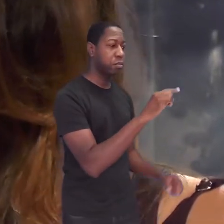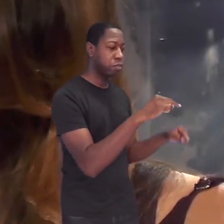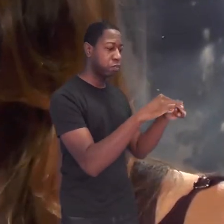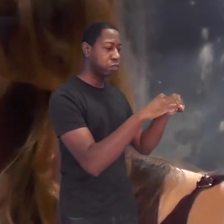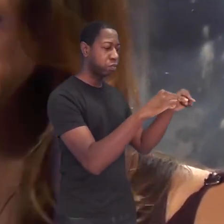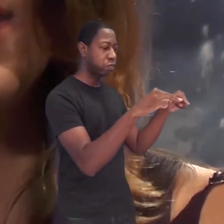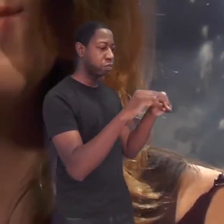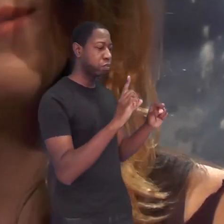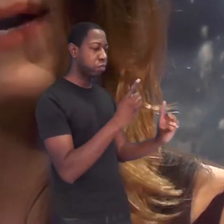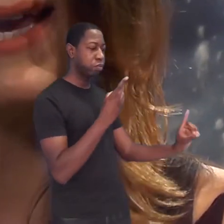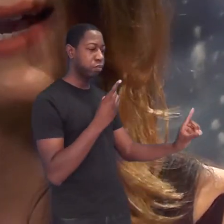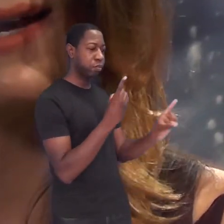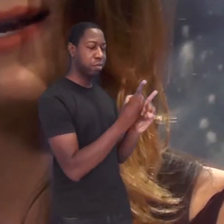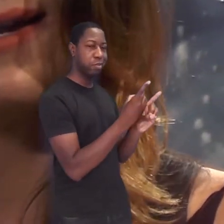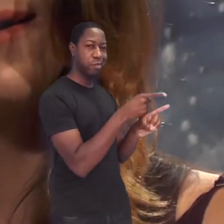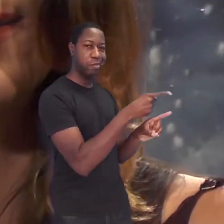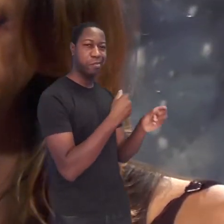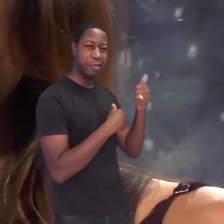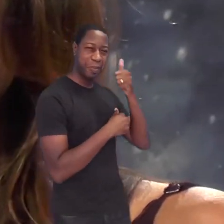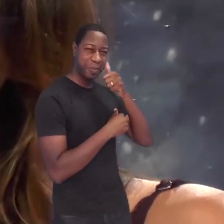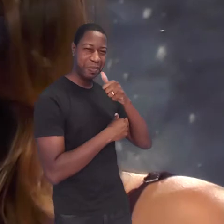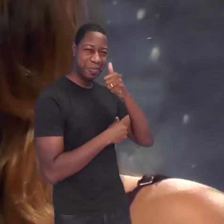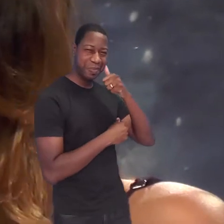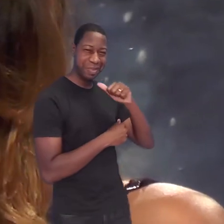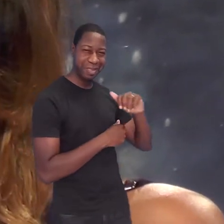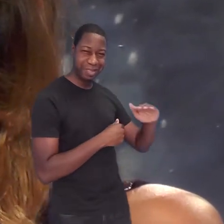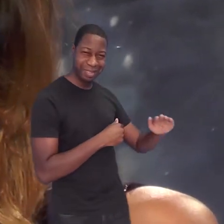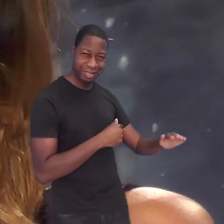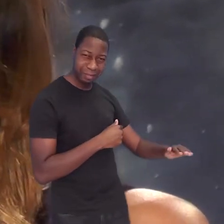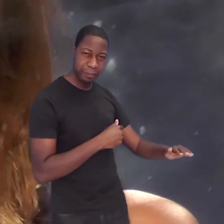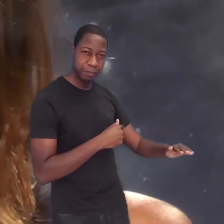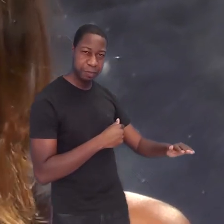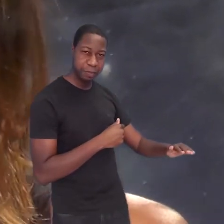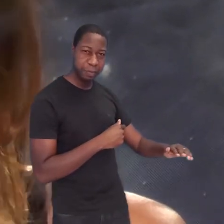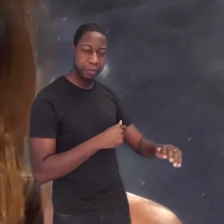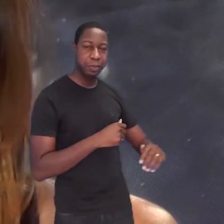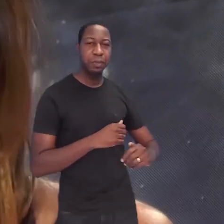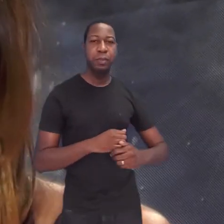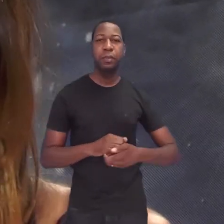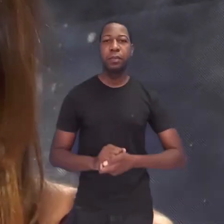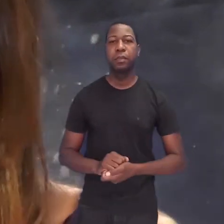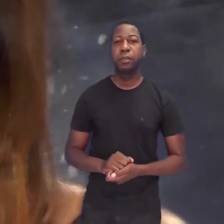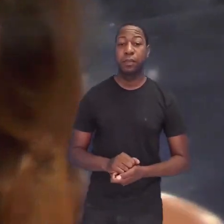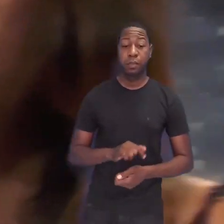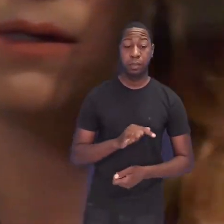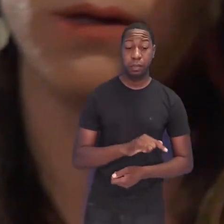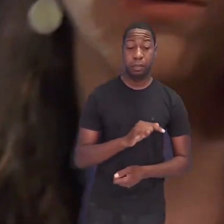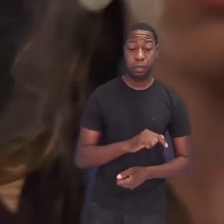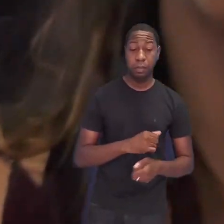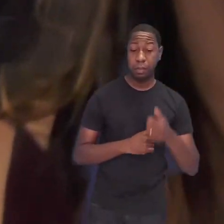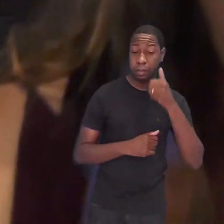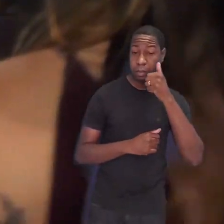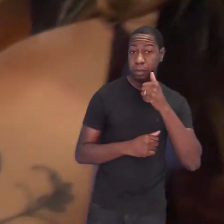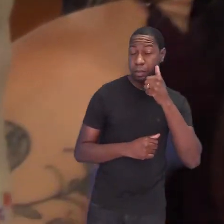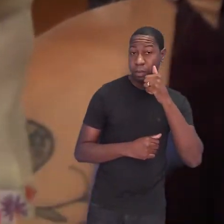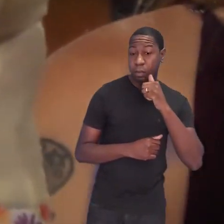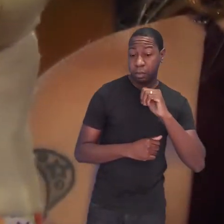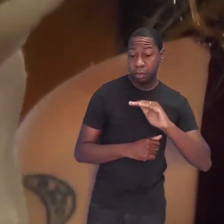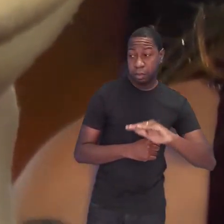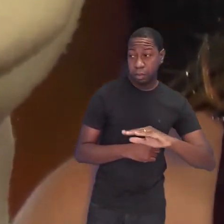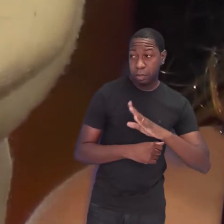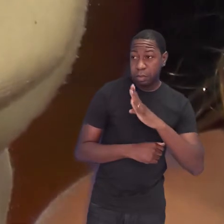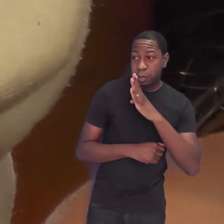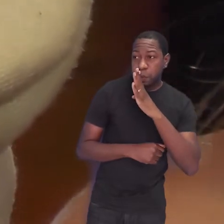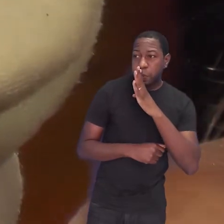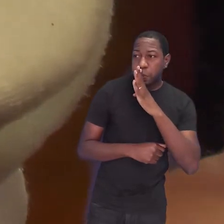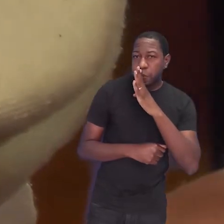ele viu assim uma pequena criança que estava lá, bem inquieta, com medo dele.